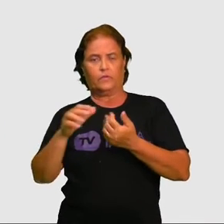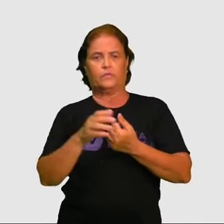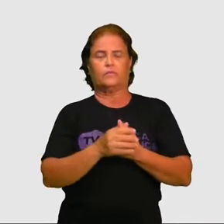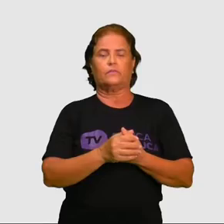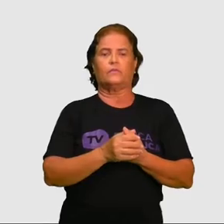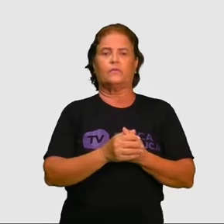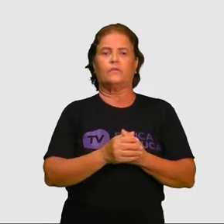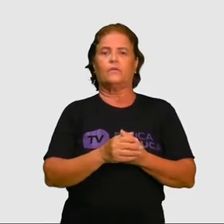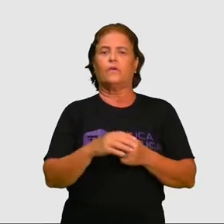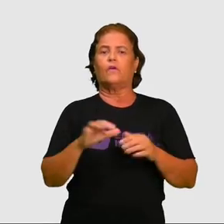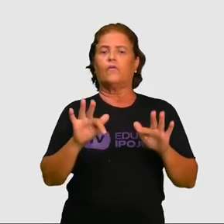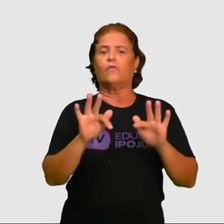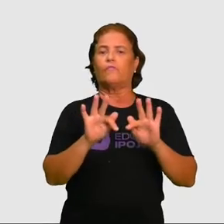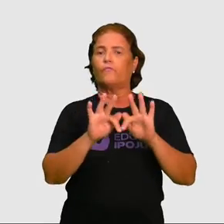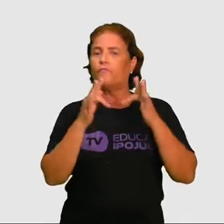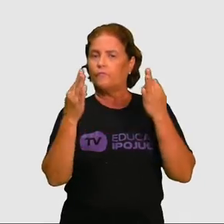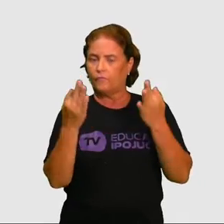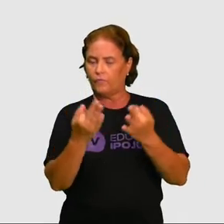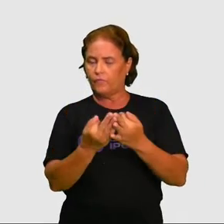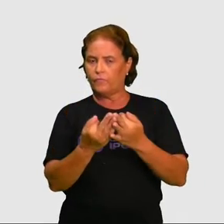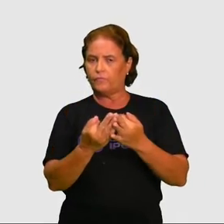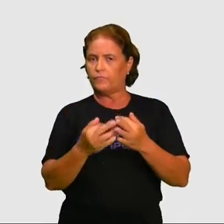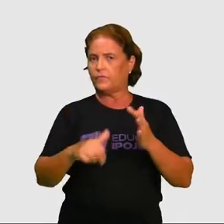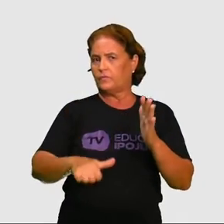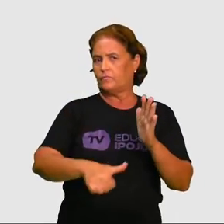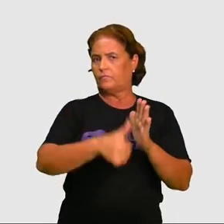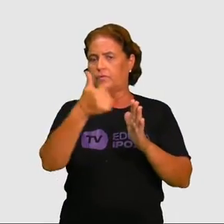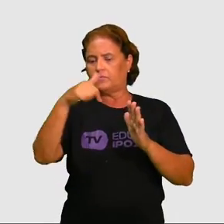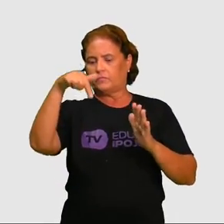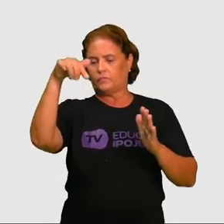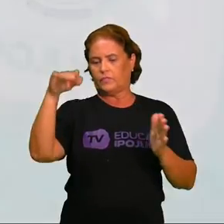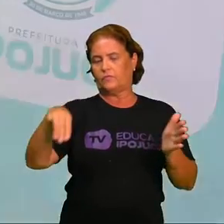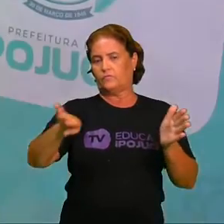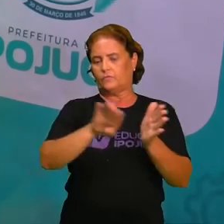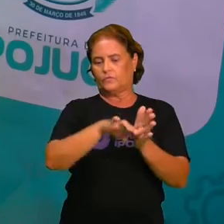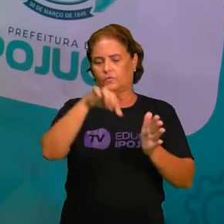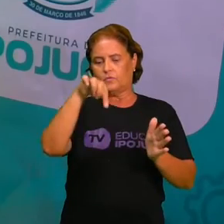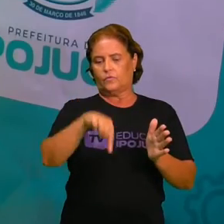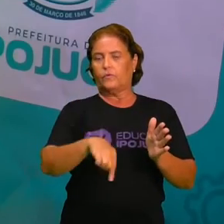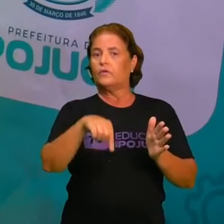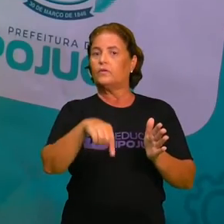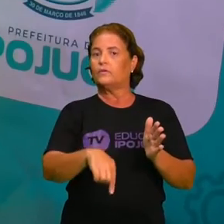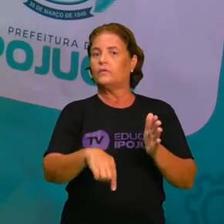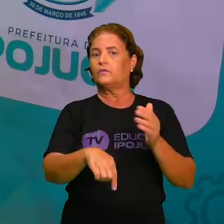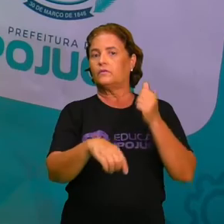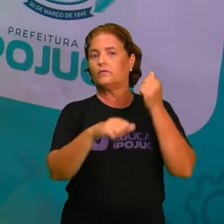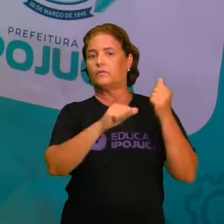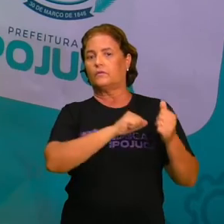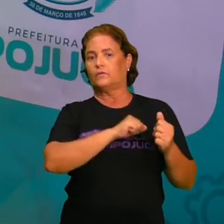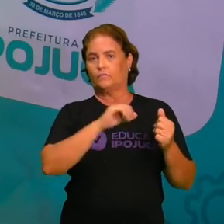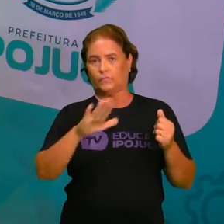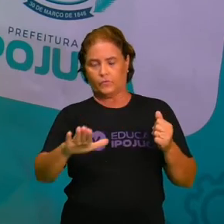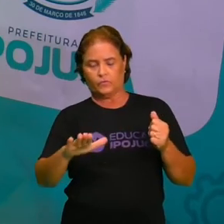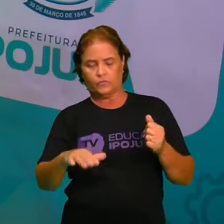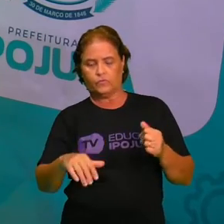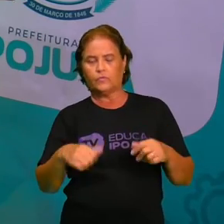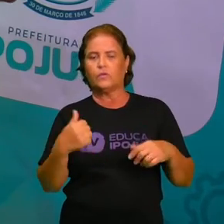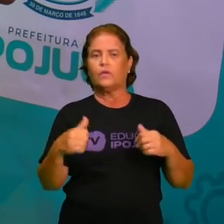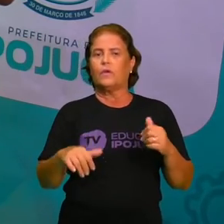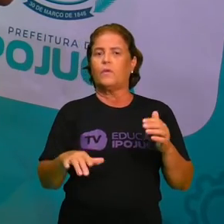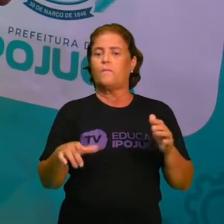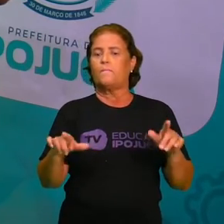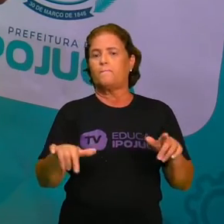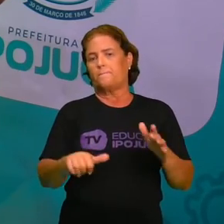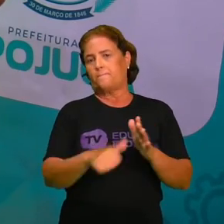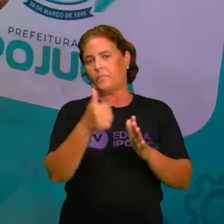Ascioli. Essas famílias foram as famílias que primeiro chegaram aqui no nosso município, que primeiro fizeram essa ocupação